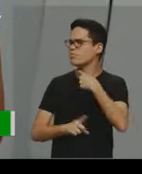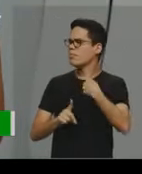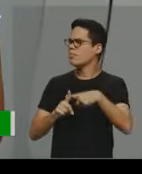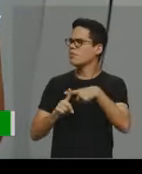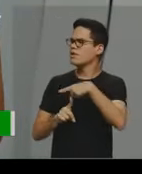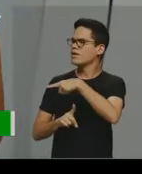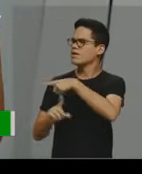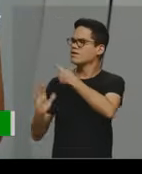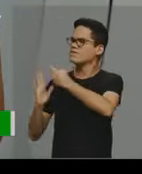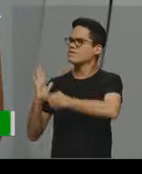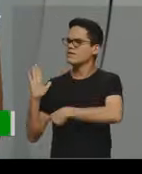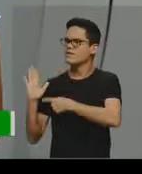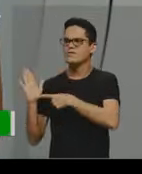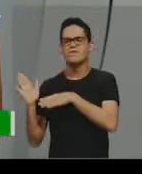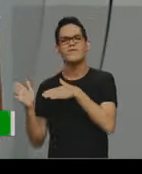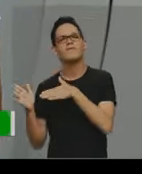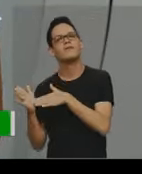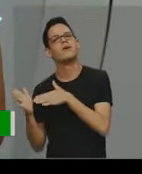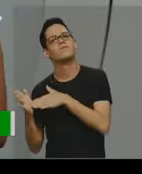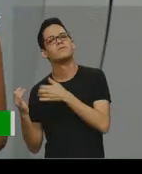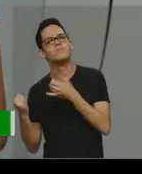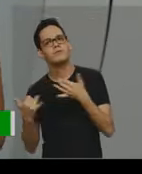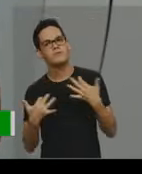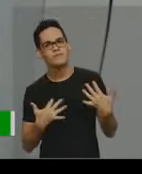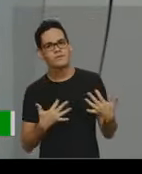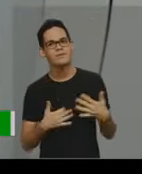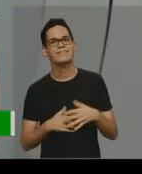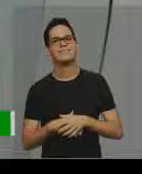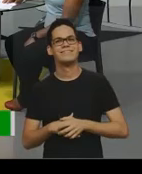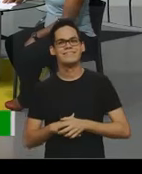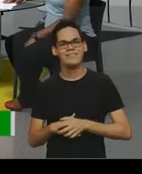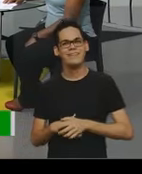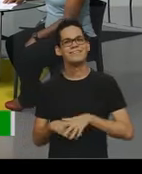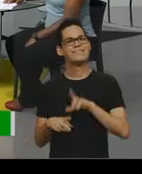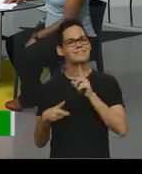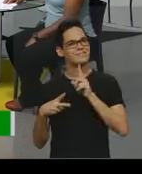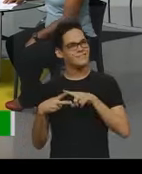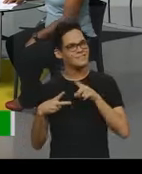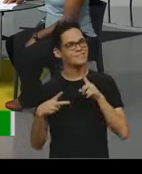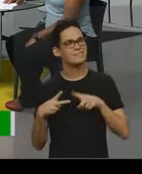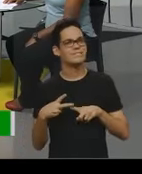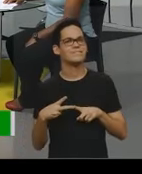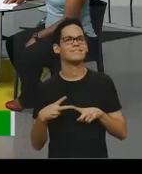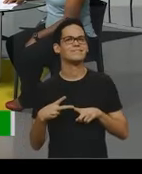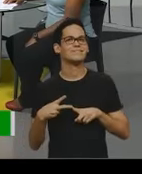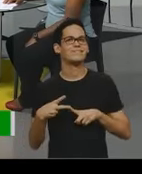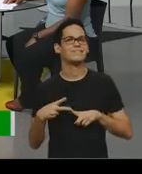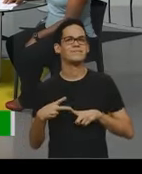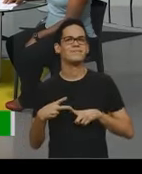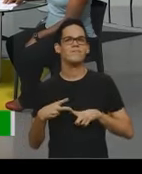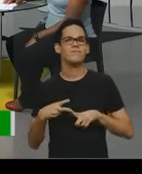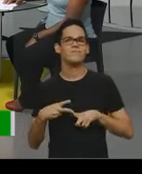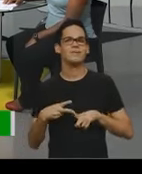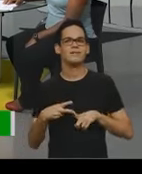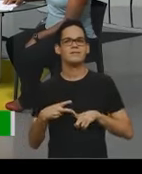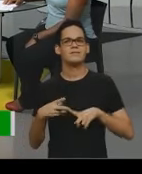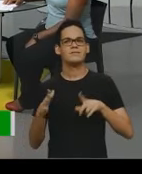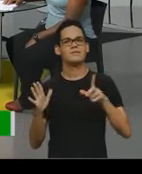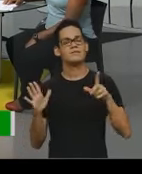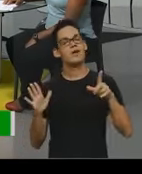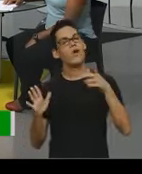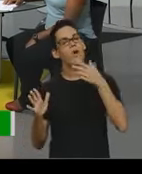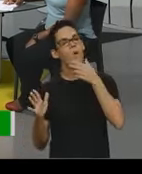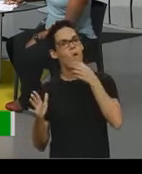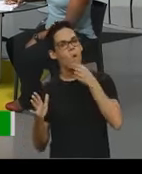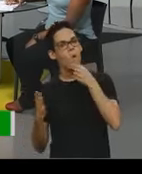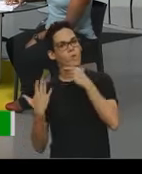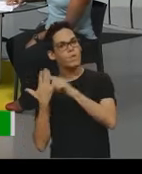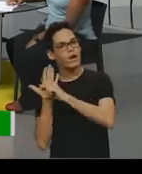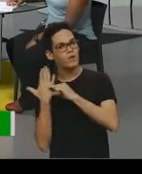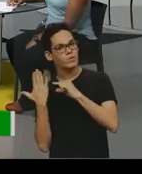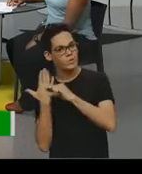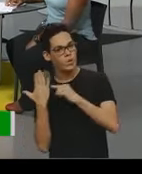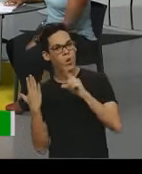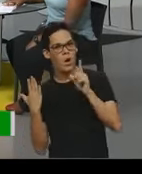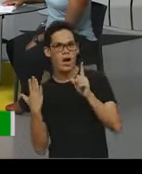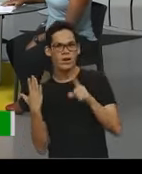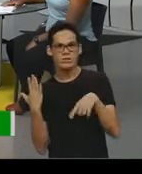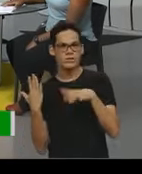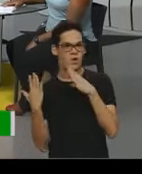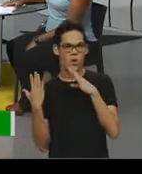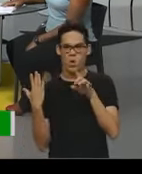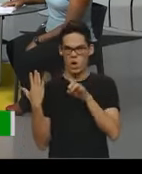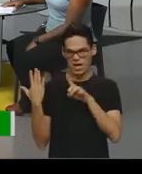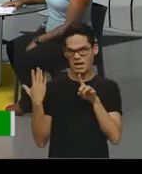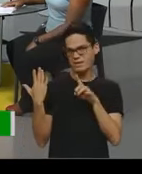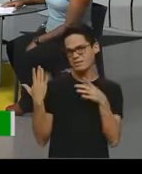isso no final, né? Então, e são duas coisas também, porque o autor geralmente é desconhecido, né, de uma piada,